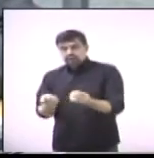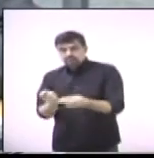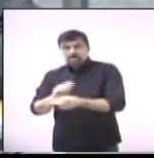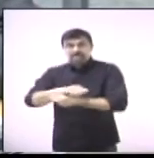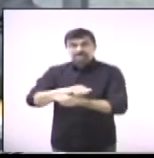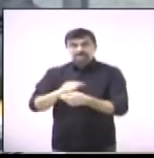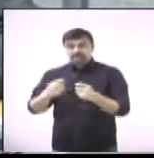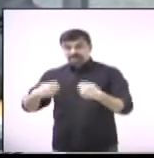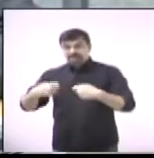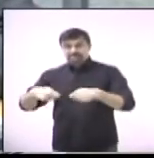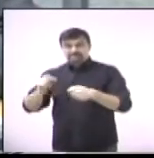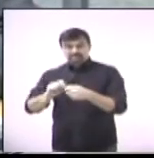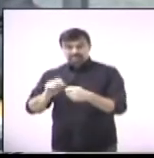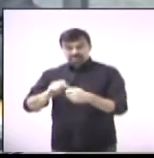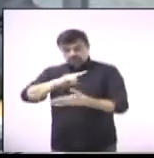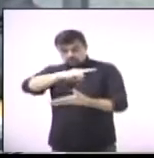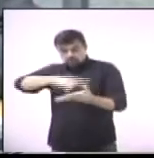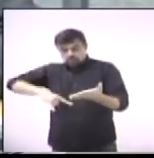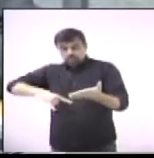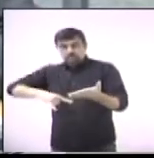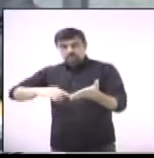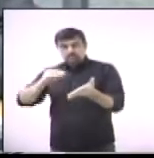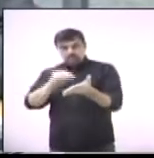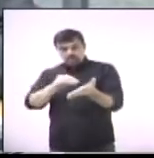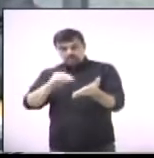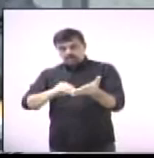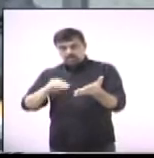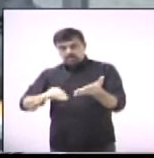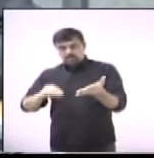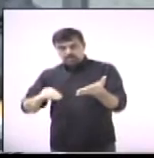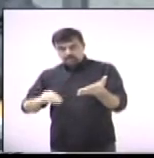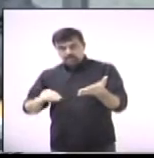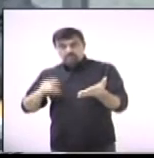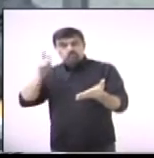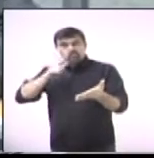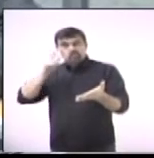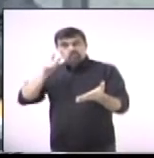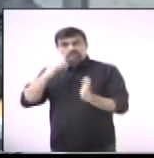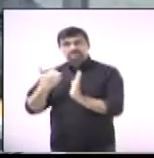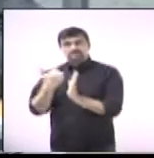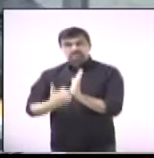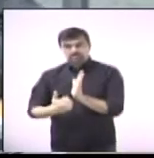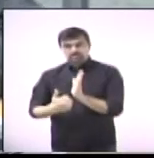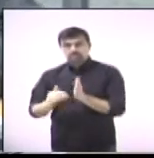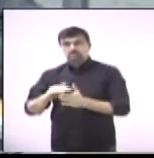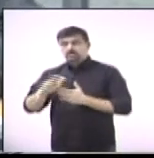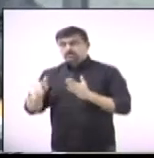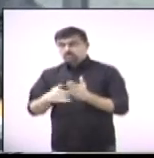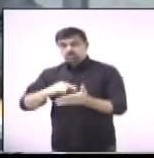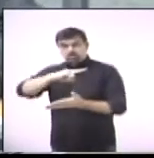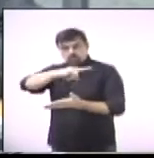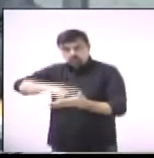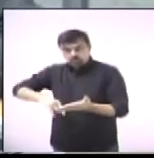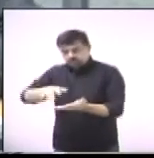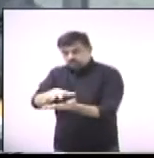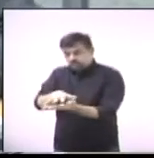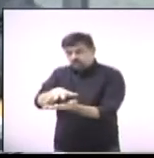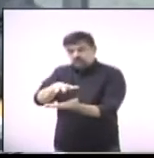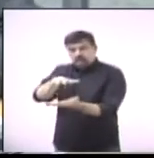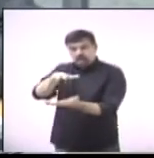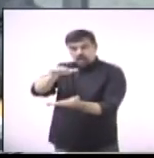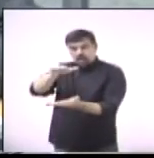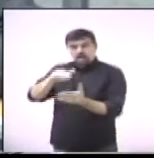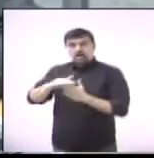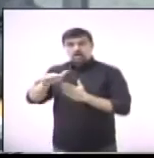necessárias dentro do seu processo e só após que todos os documentos, todas as tentativas